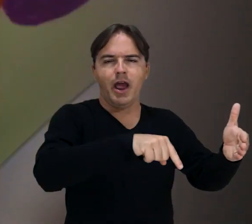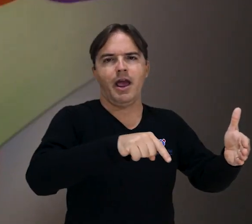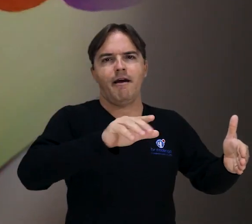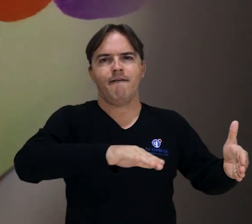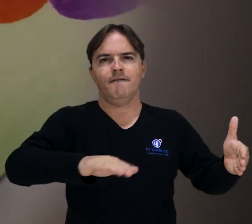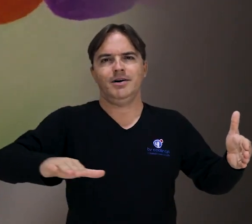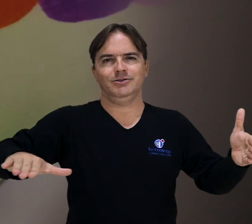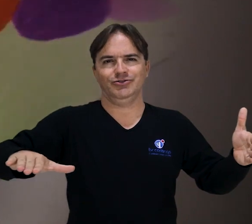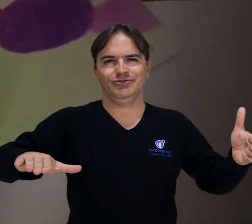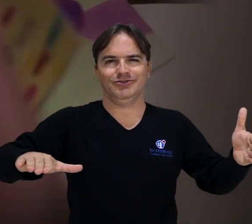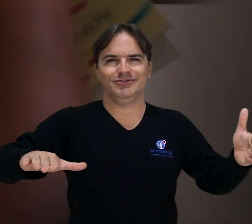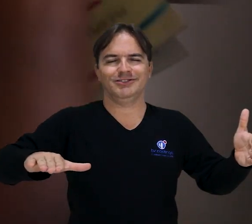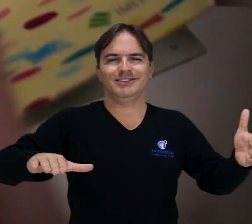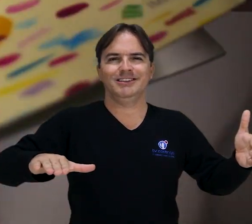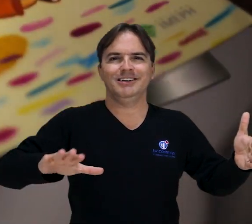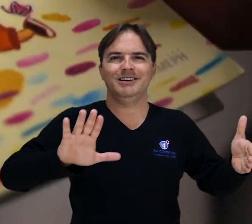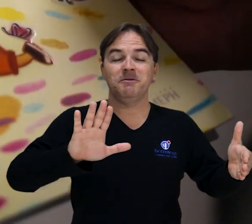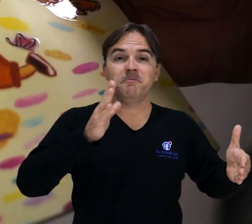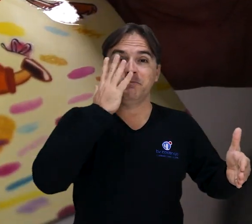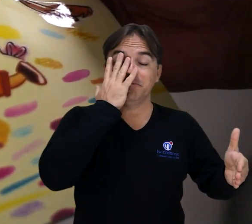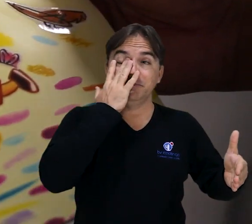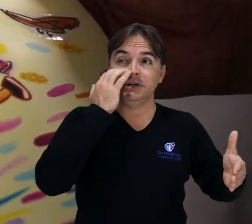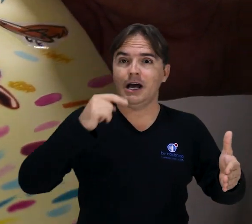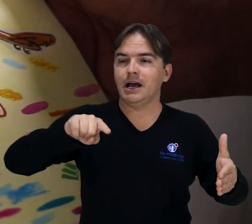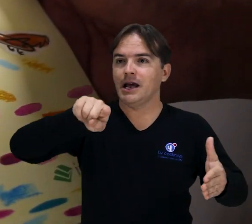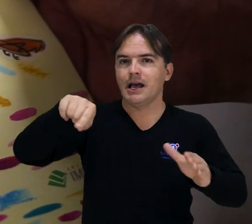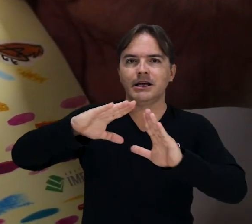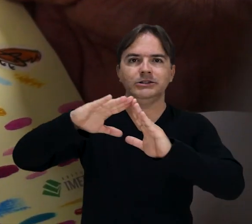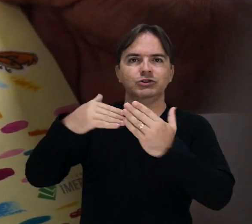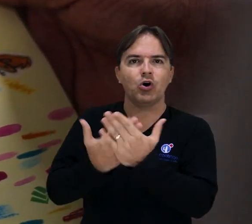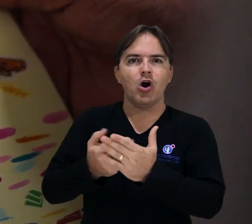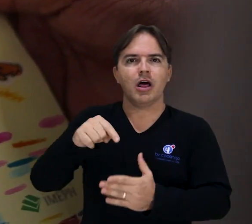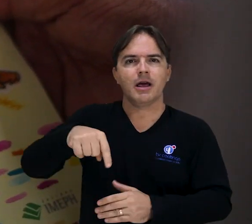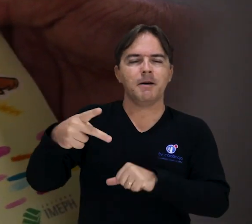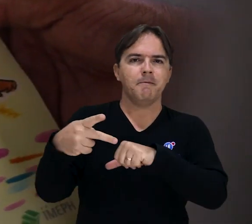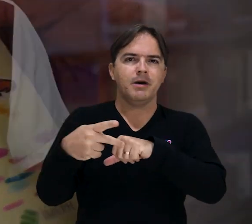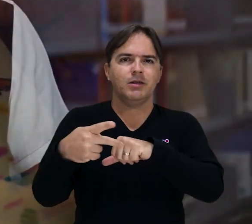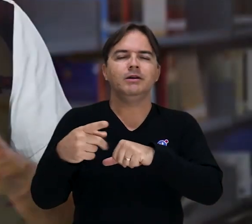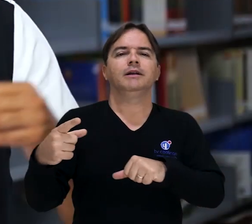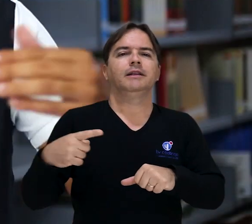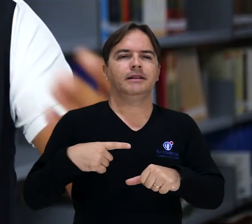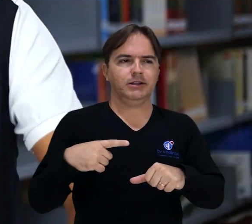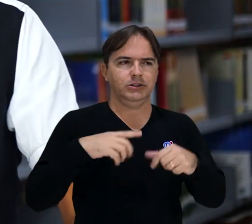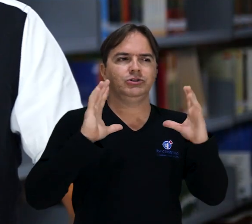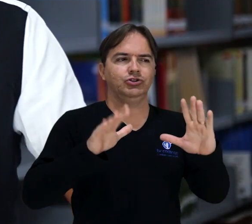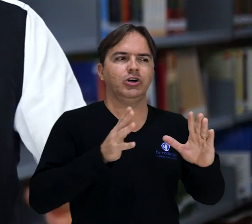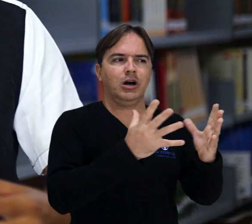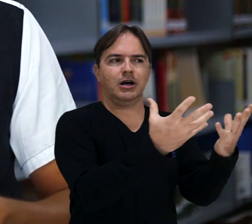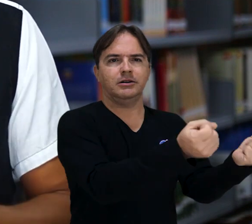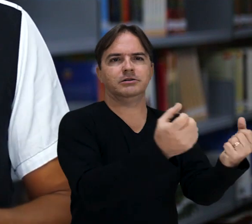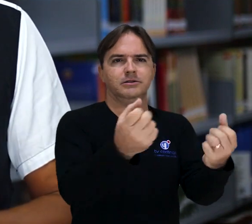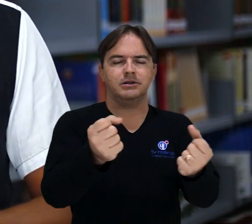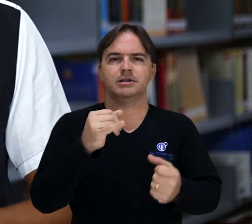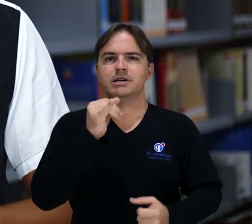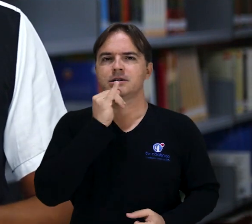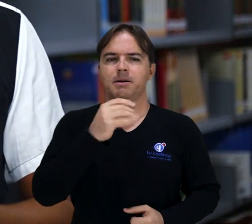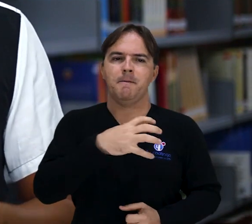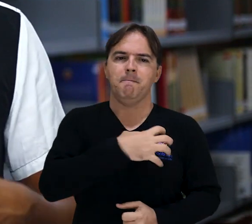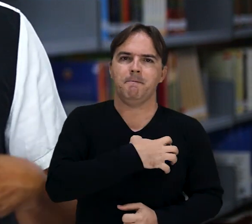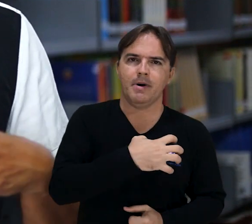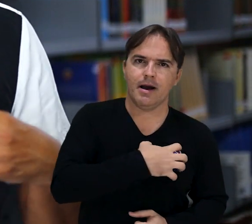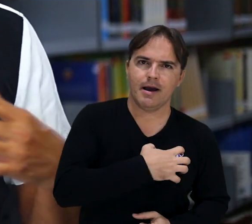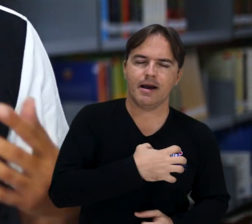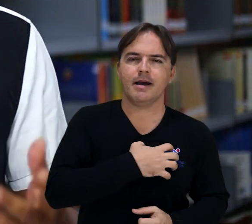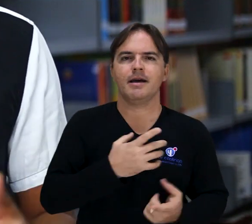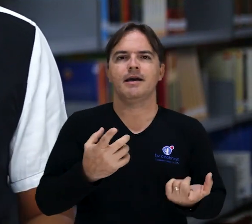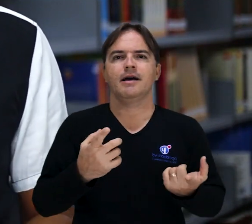já foi adotado em algumas escolas aqui em Petrolina e já foi adotado em alguns municípios na Bahia e